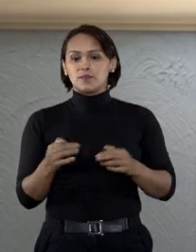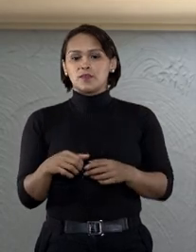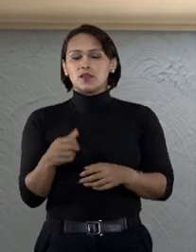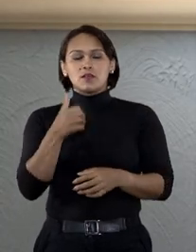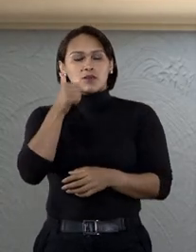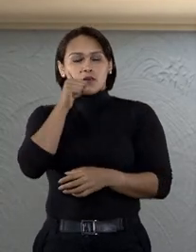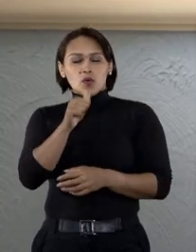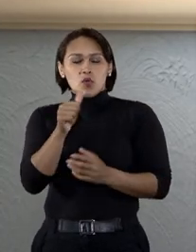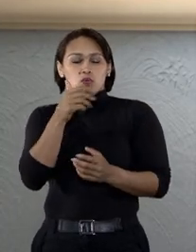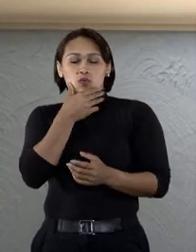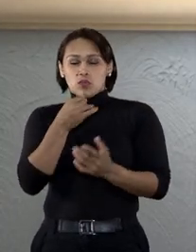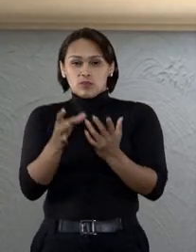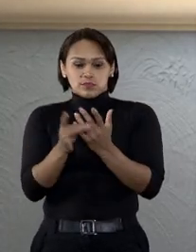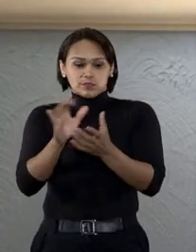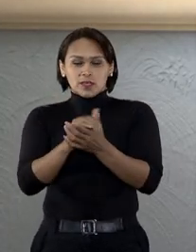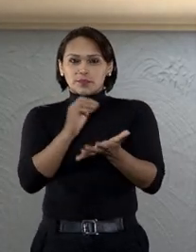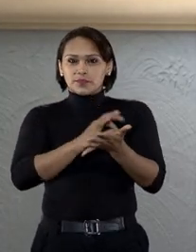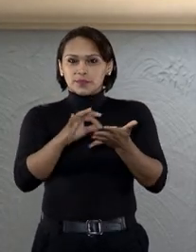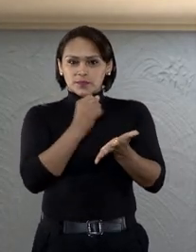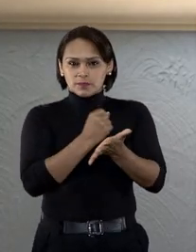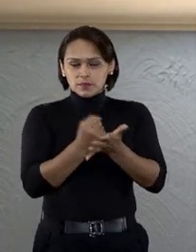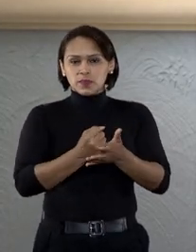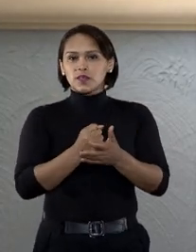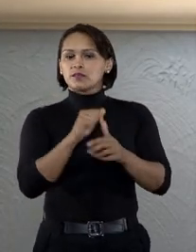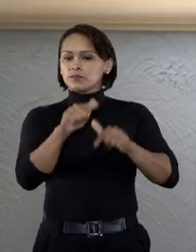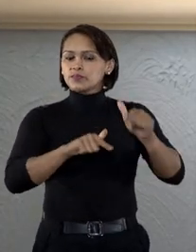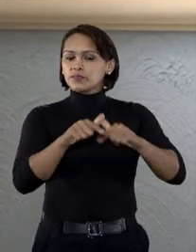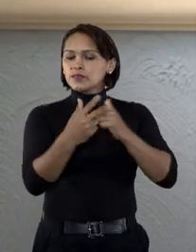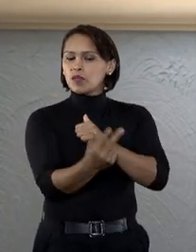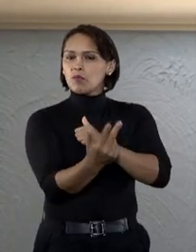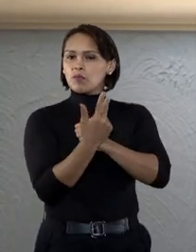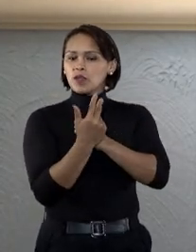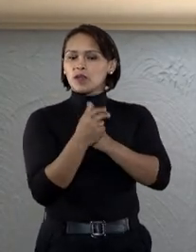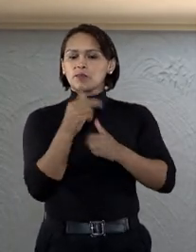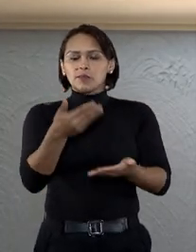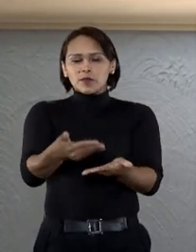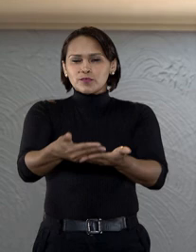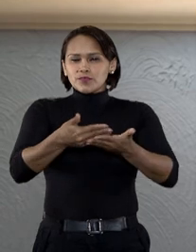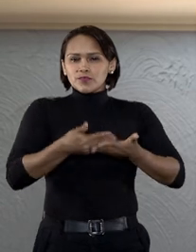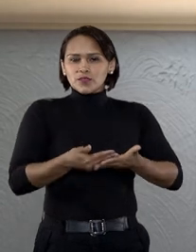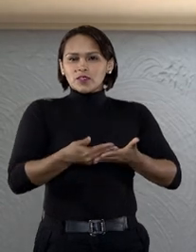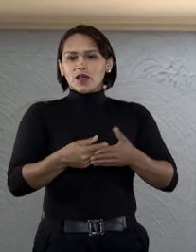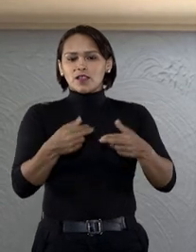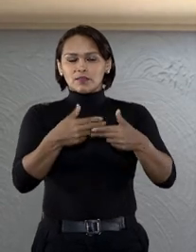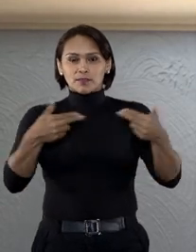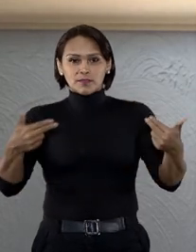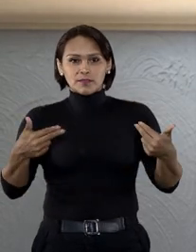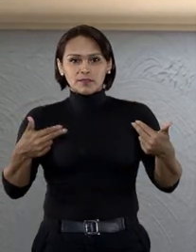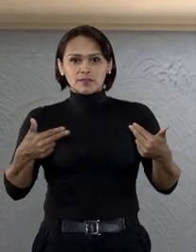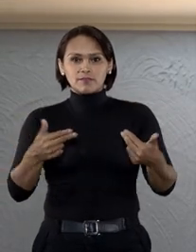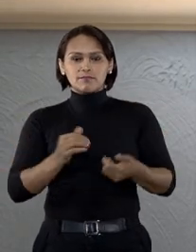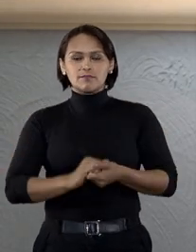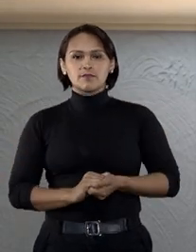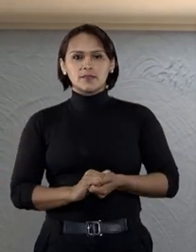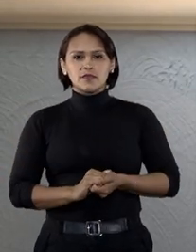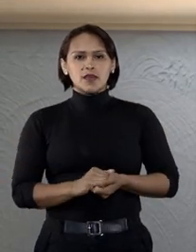O noivo e a noiva que contrataram pela prestação daquele serviço e pelo fornecimento daquele produto,